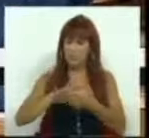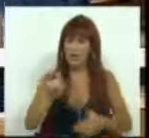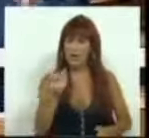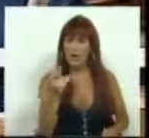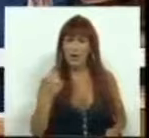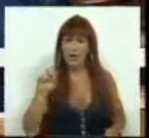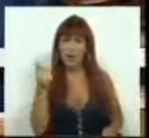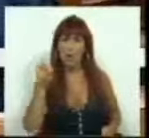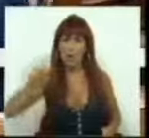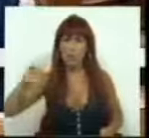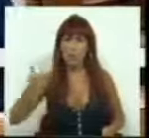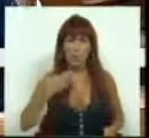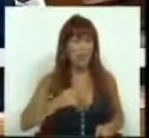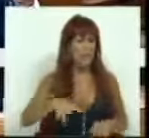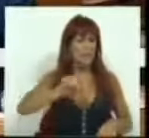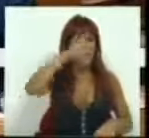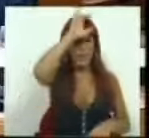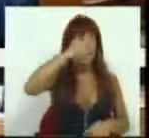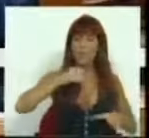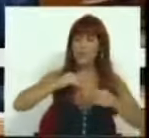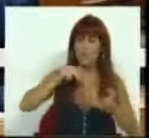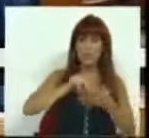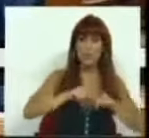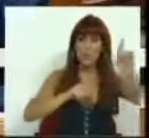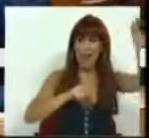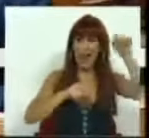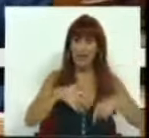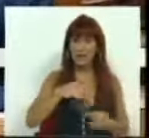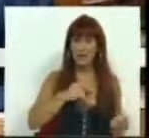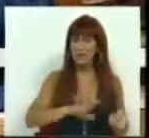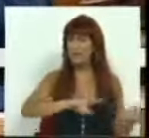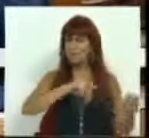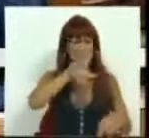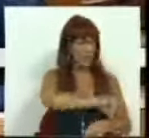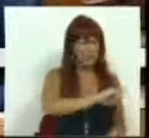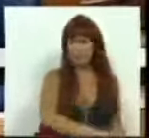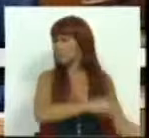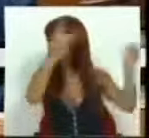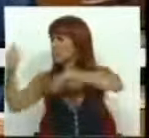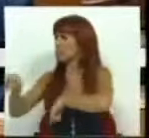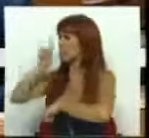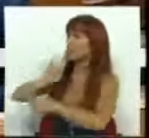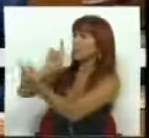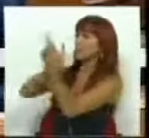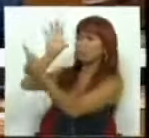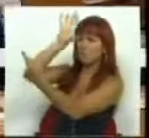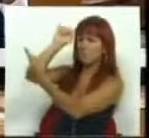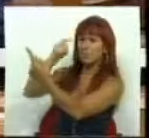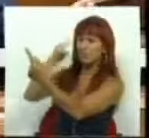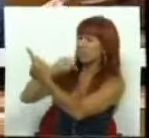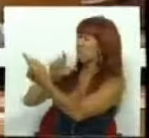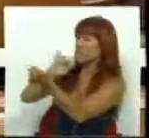Eurobônus, o Primeiro-Ministro de Portugal assuma essa posição na Portela e mude perante a chancelerina Merkel.